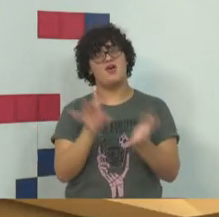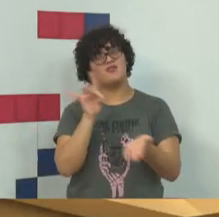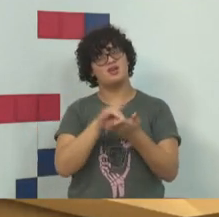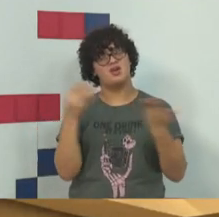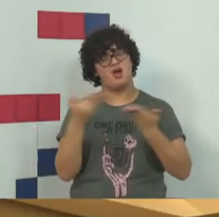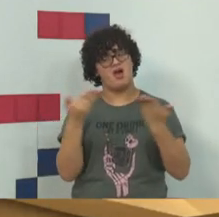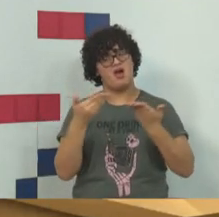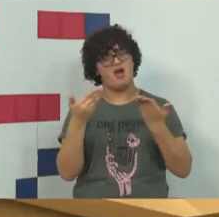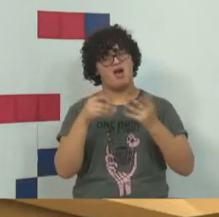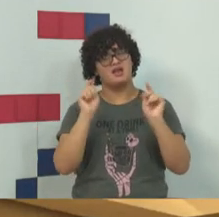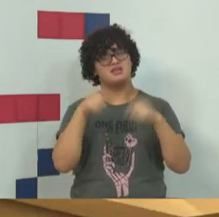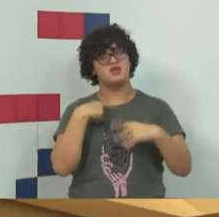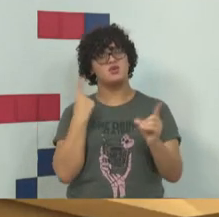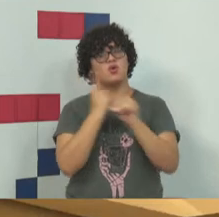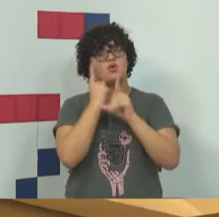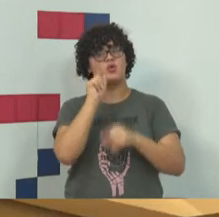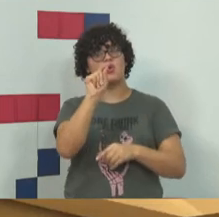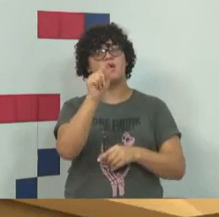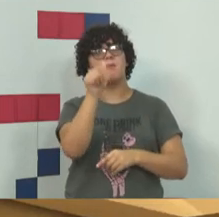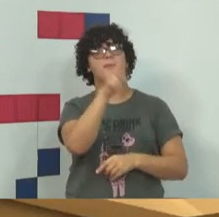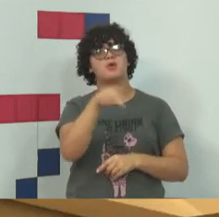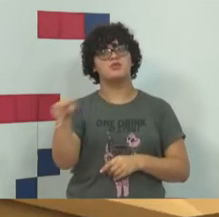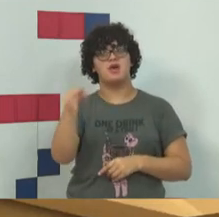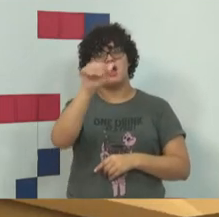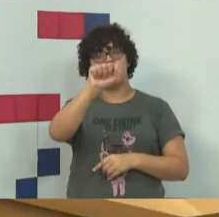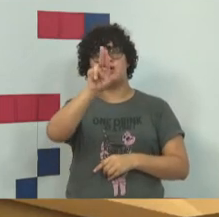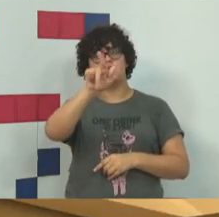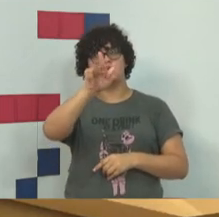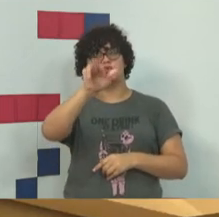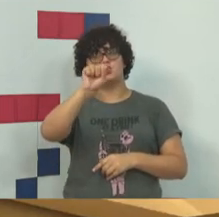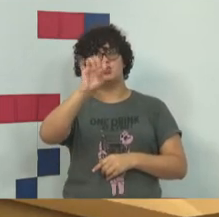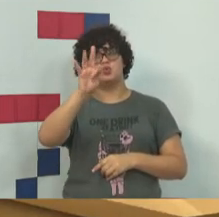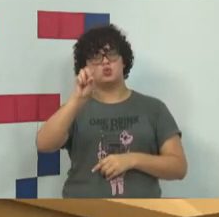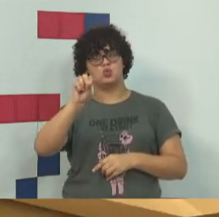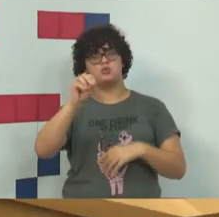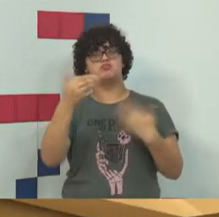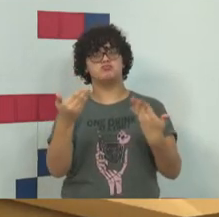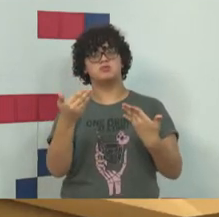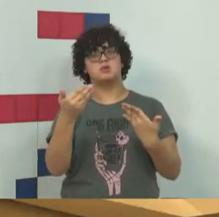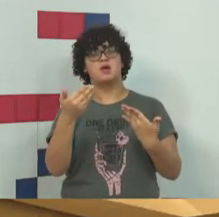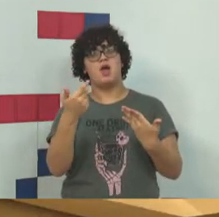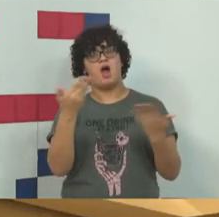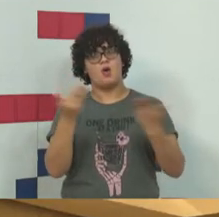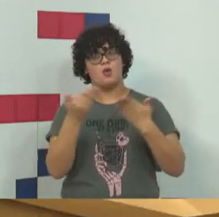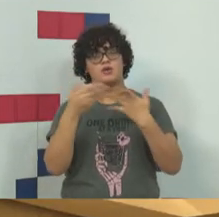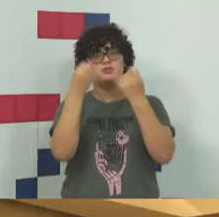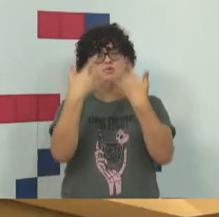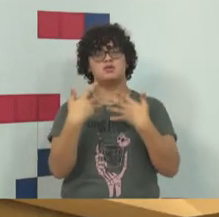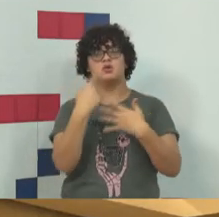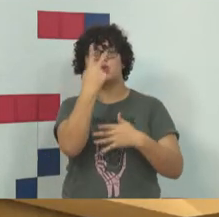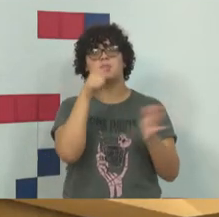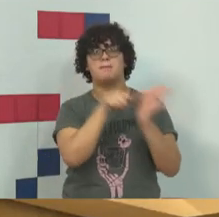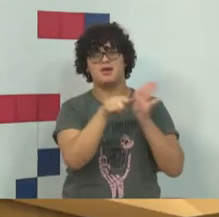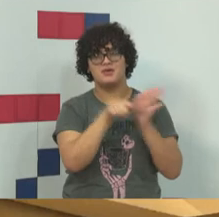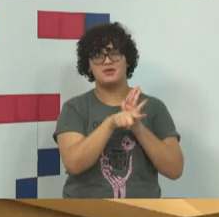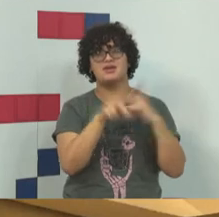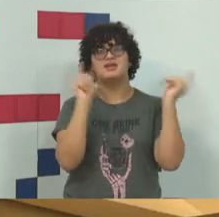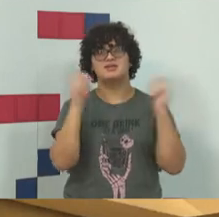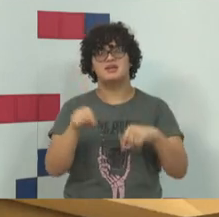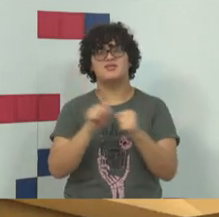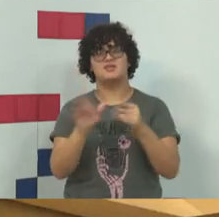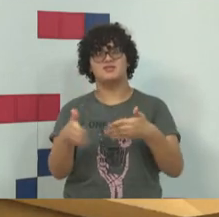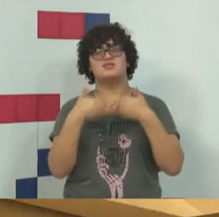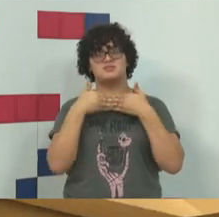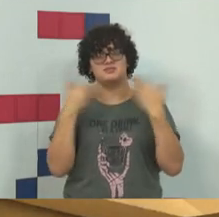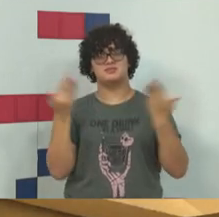grande idealizador desse encontro foi o professor Augusto Rossini, e eu vou passar duas perguntas e pedir para que ele faça o fechamento.